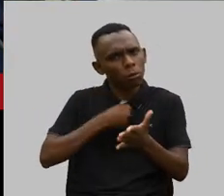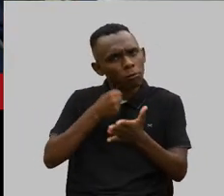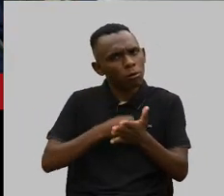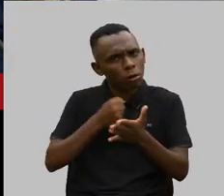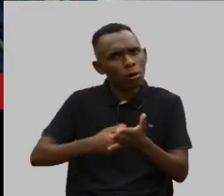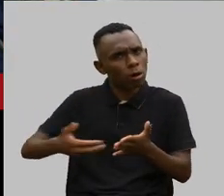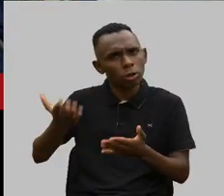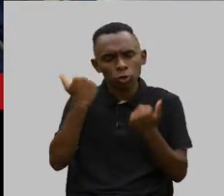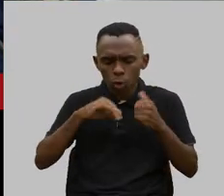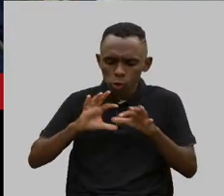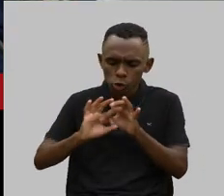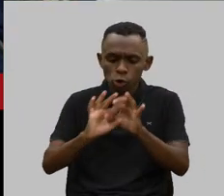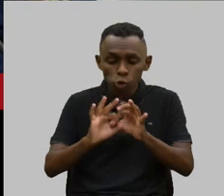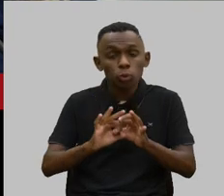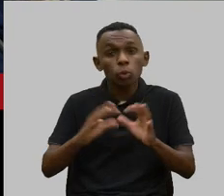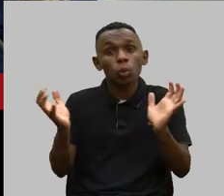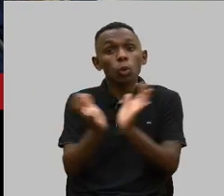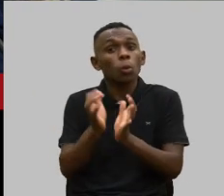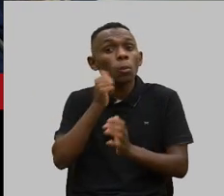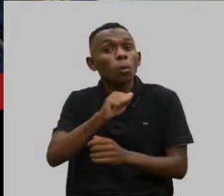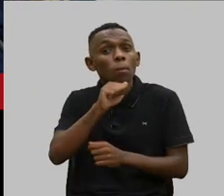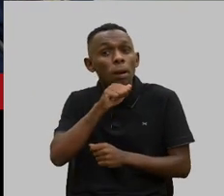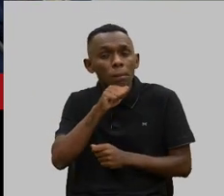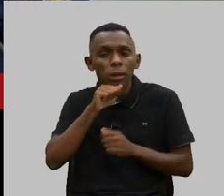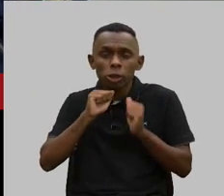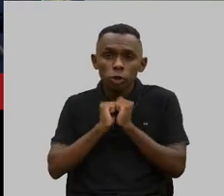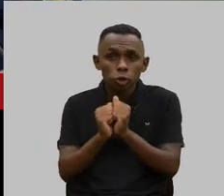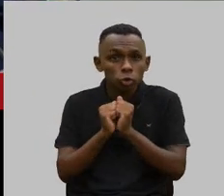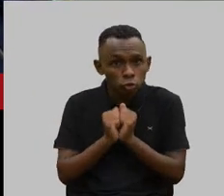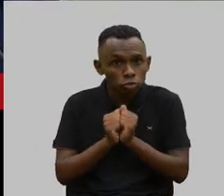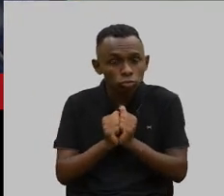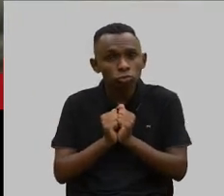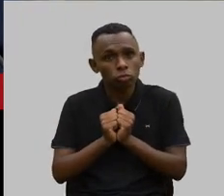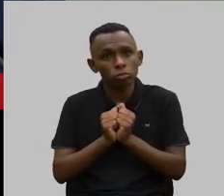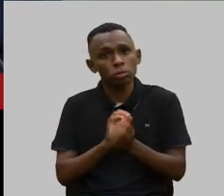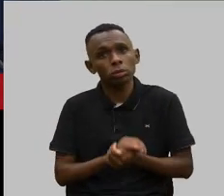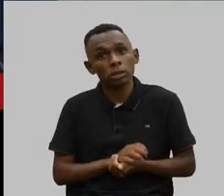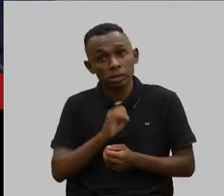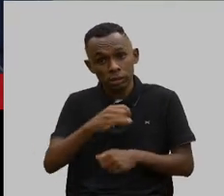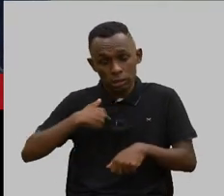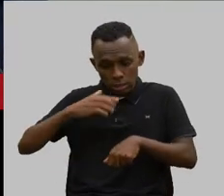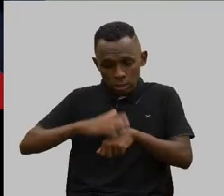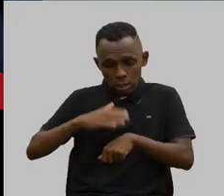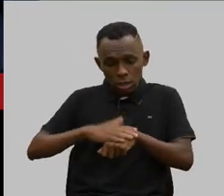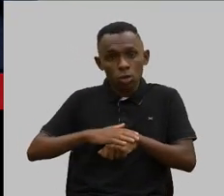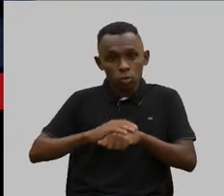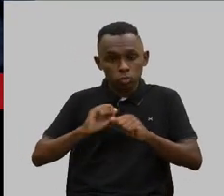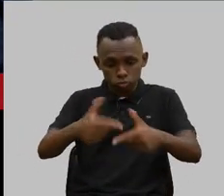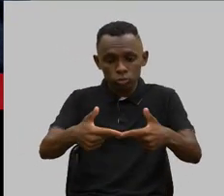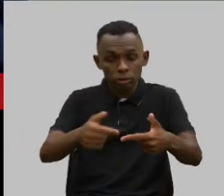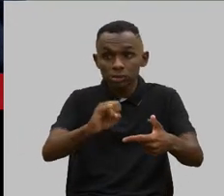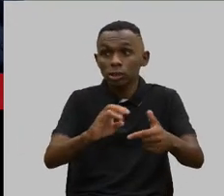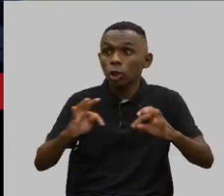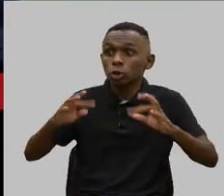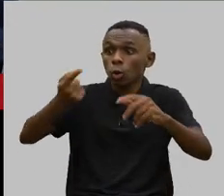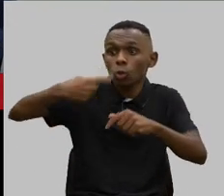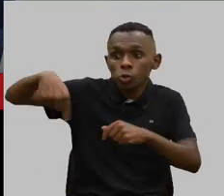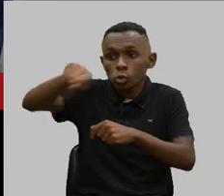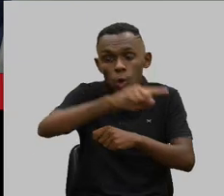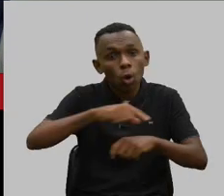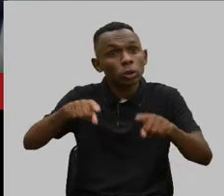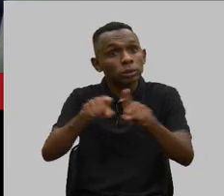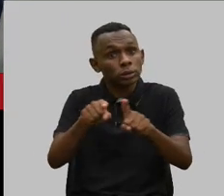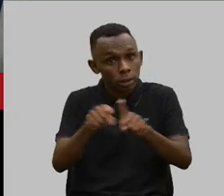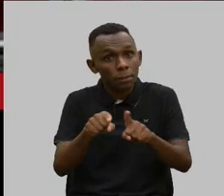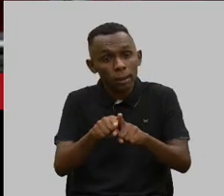nos unir. Mães, unam-se contra esses planos de saúde. Se eu entro com uma ação, é uma coisa. Se todas nós entramos com